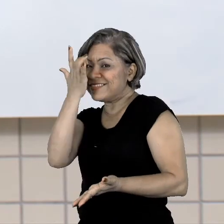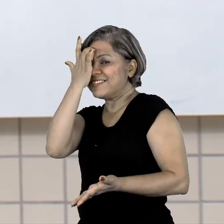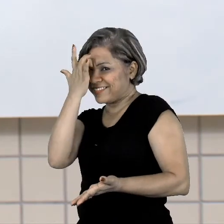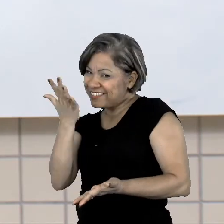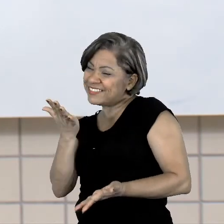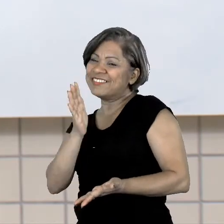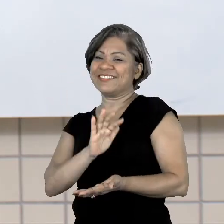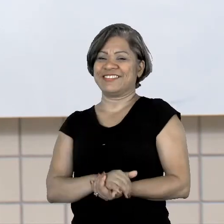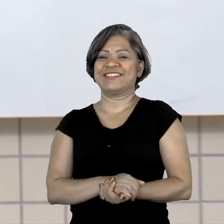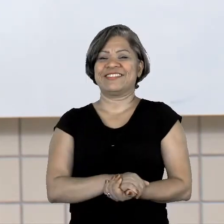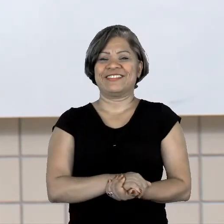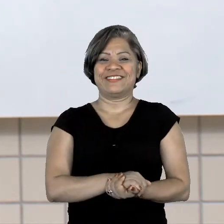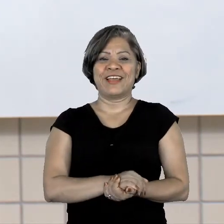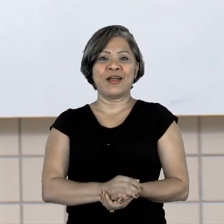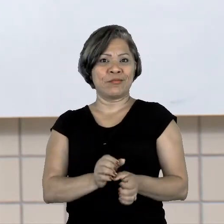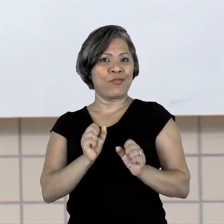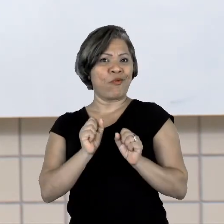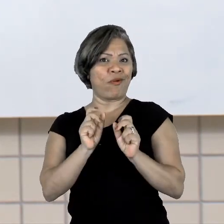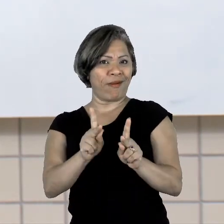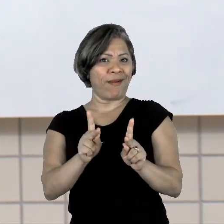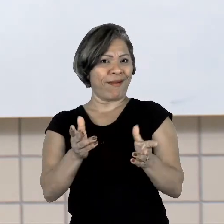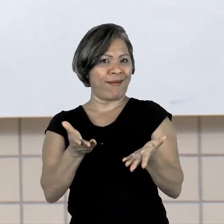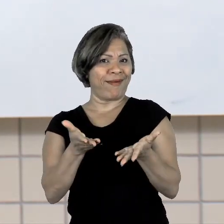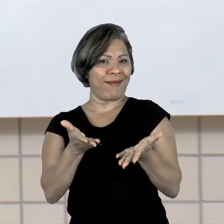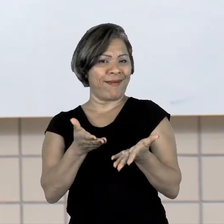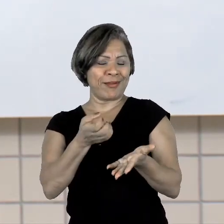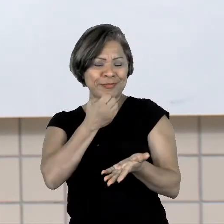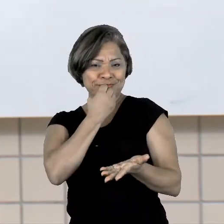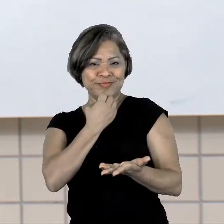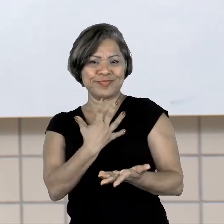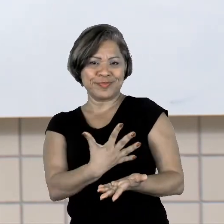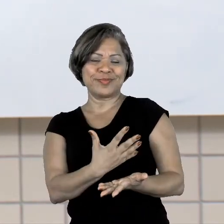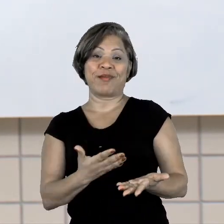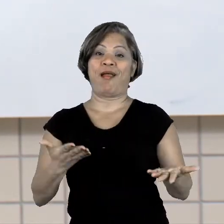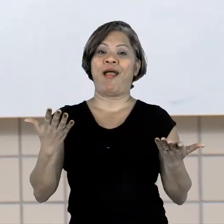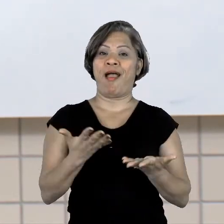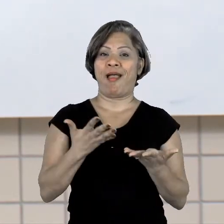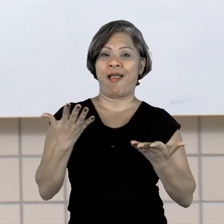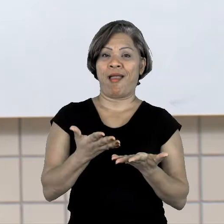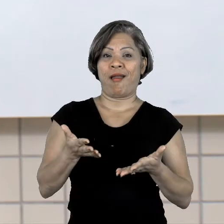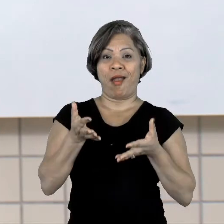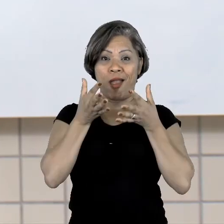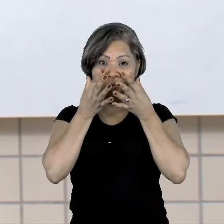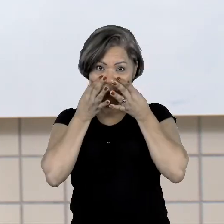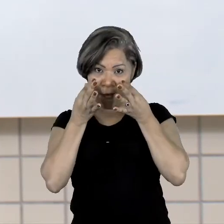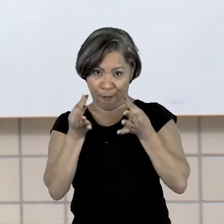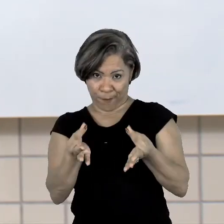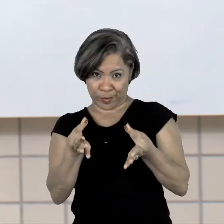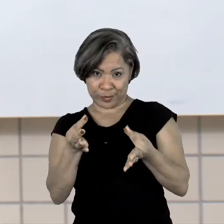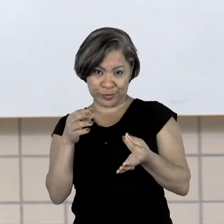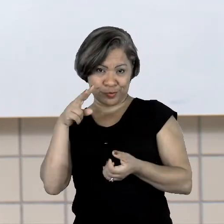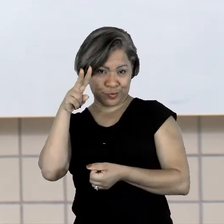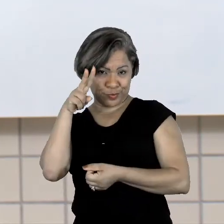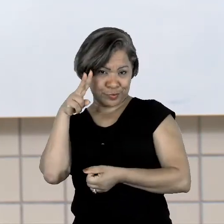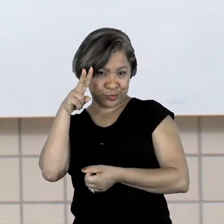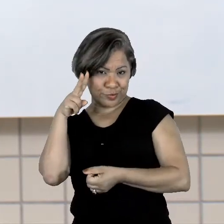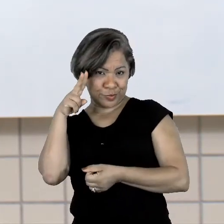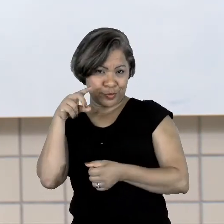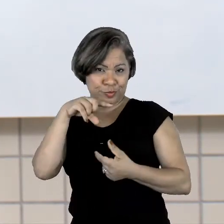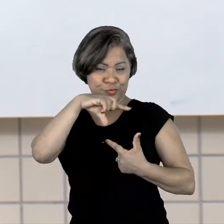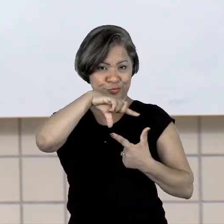é? Por enquanto, está tudo ok? Muito bom. Agora, nós vamos observar uma história em quadrinho, uma tirinha.